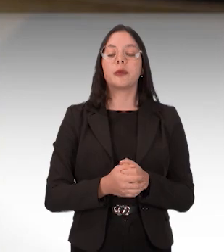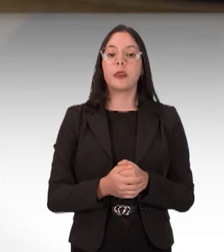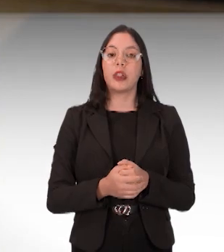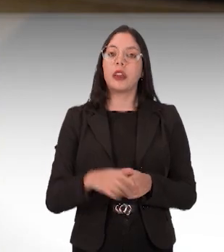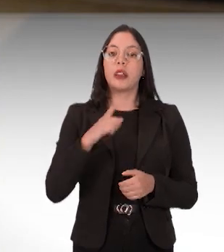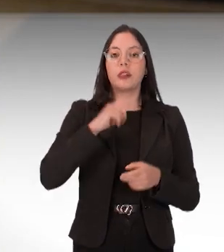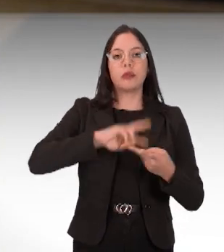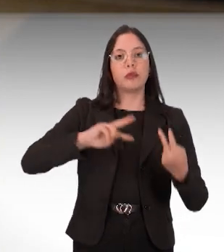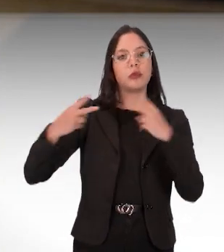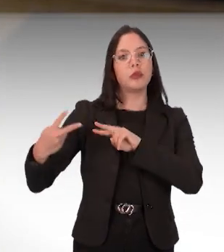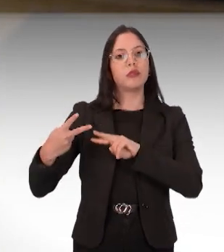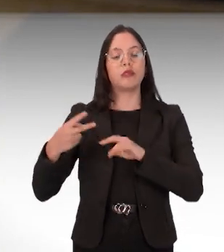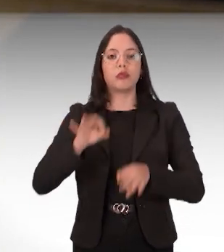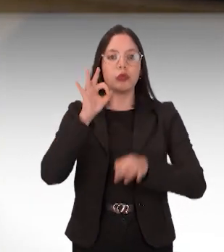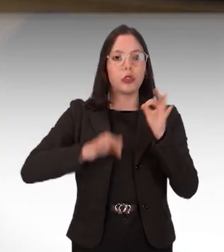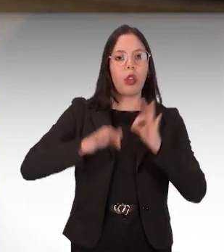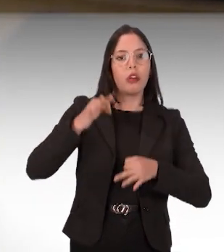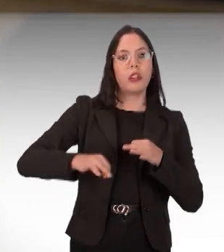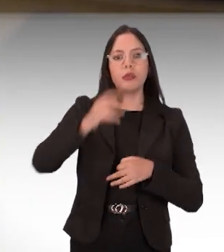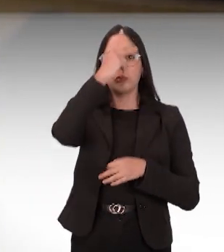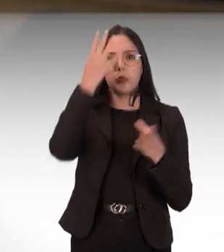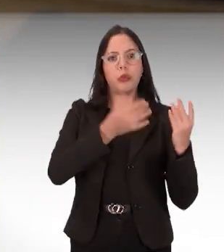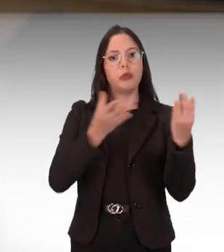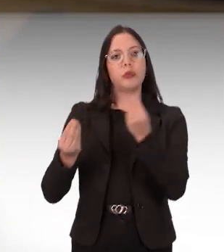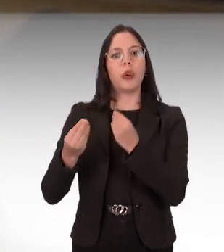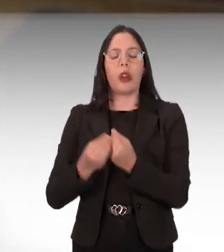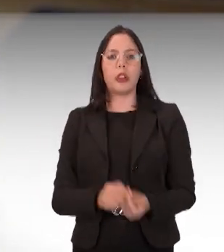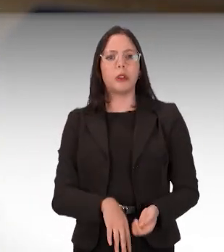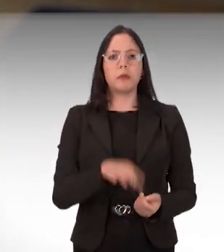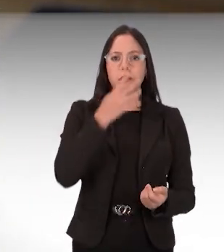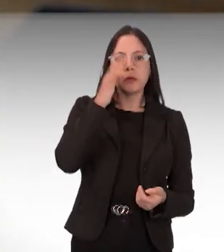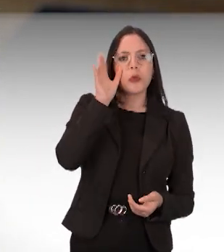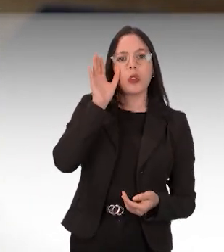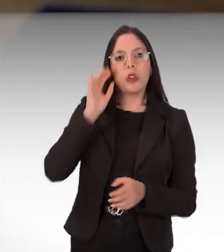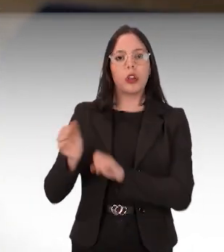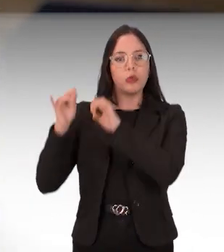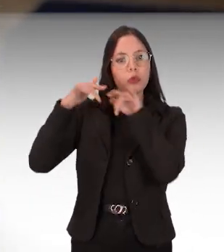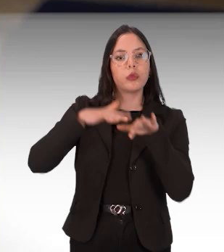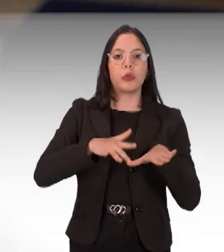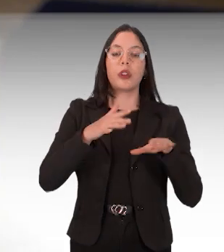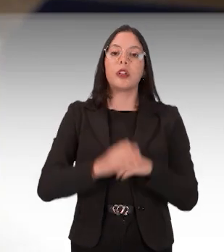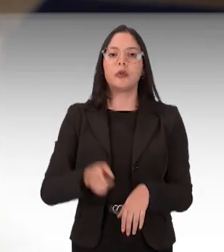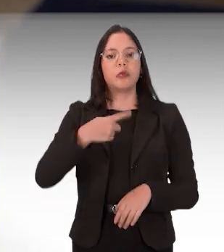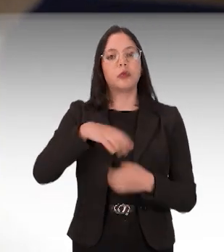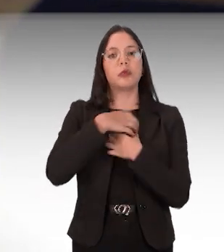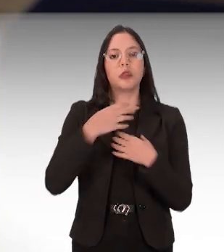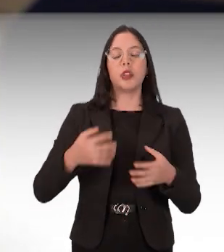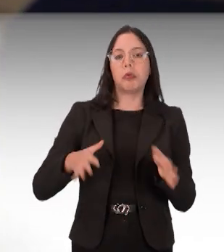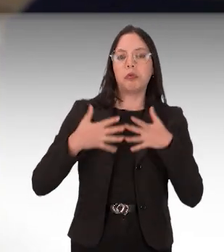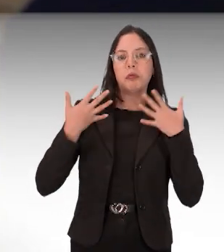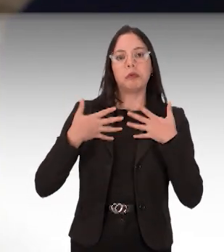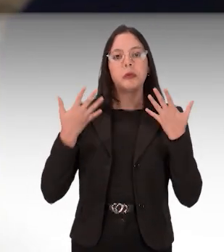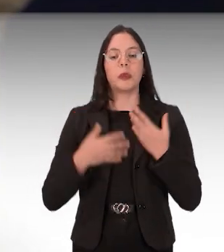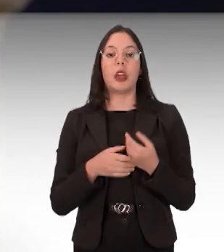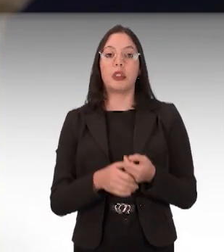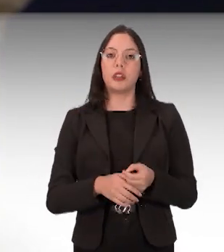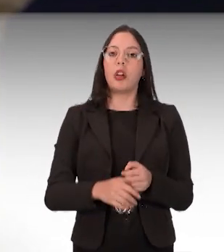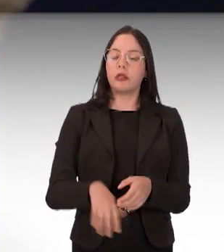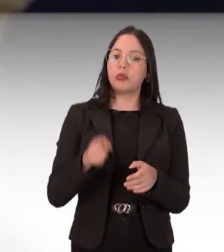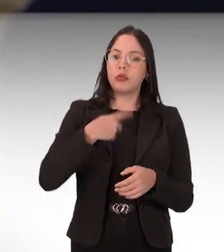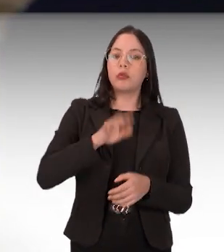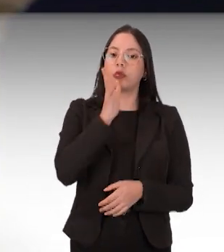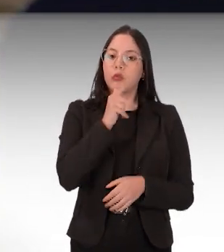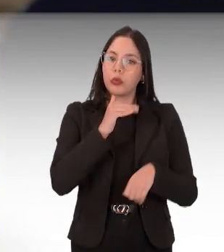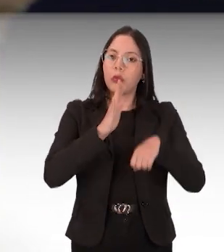Justiça de Transição, ela foi tão procurada, e foi uma surpresa muito feliz para a gente, que a gente prorrogou, né? E atrasamos